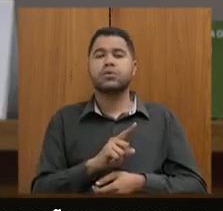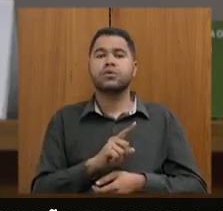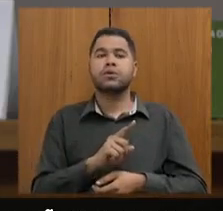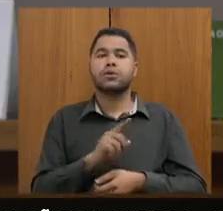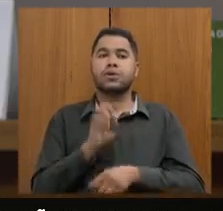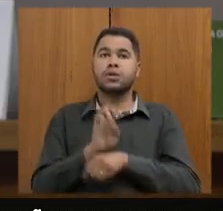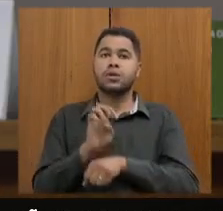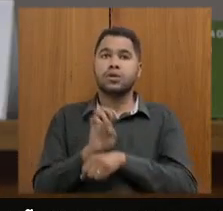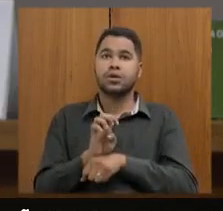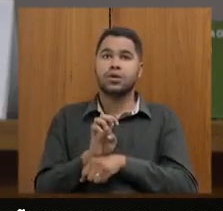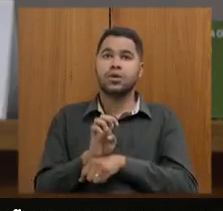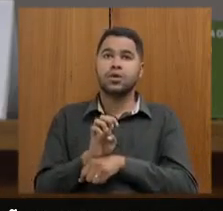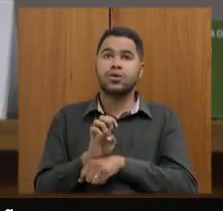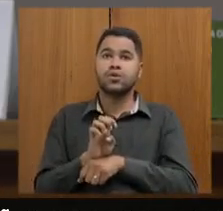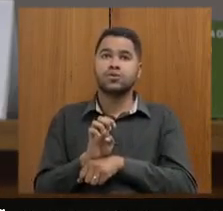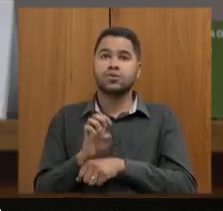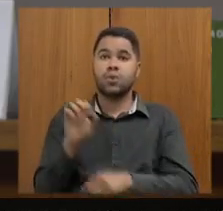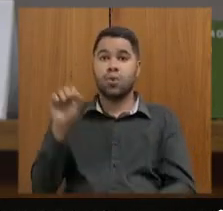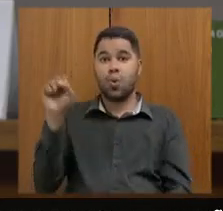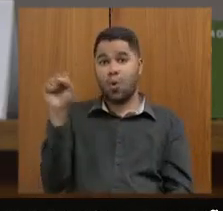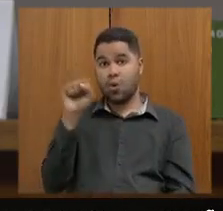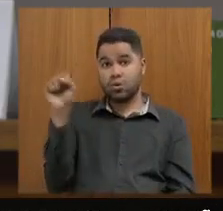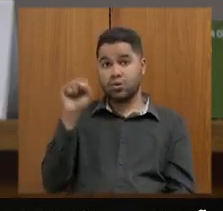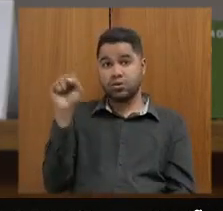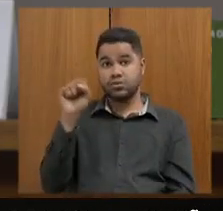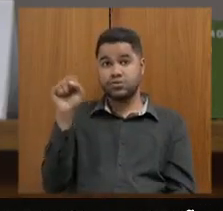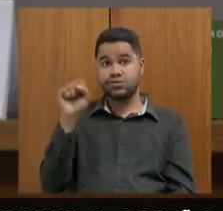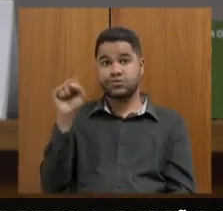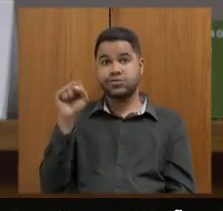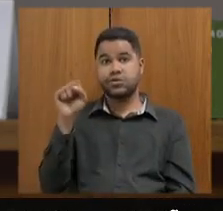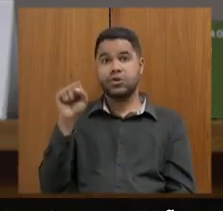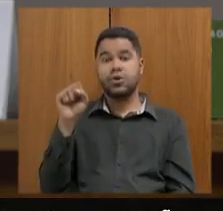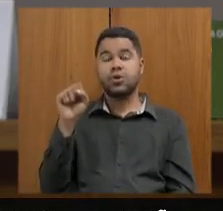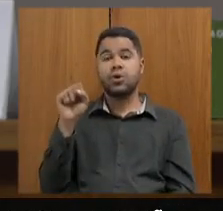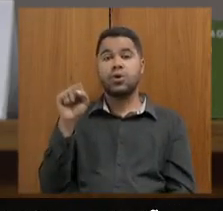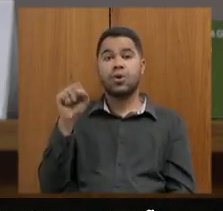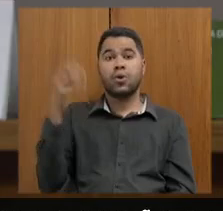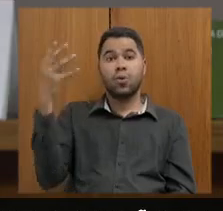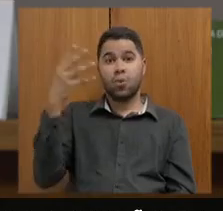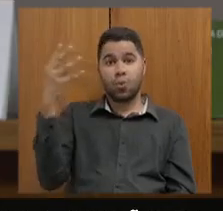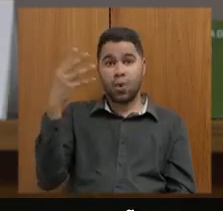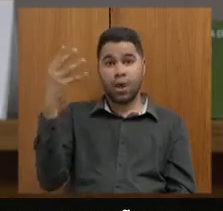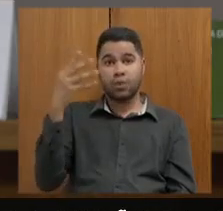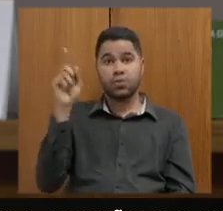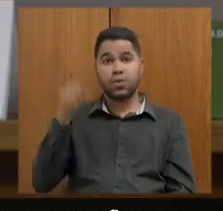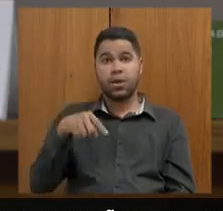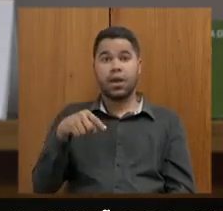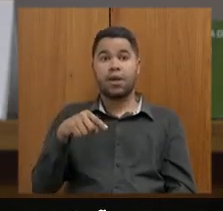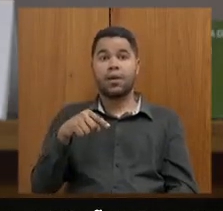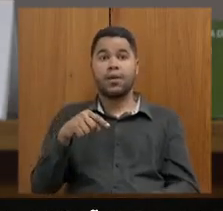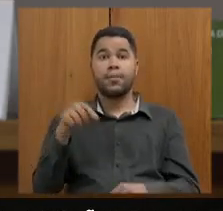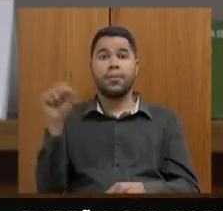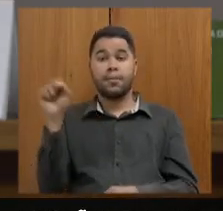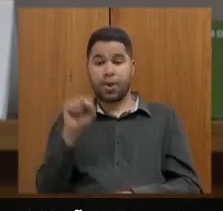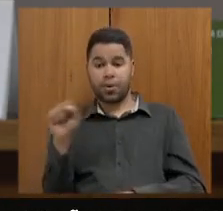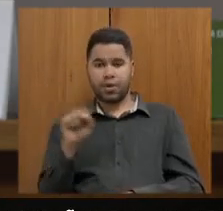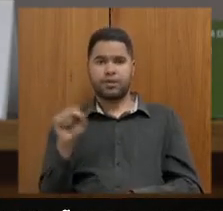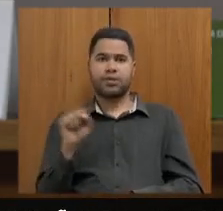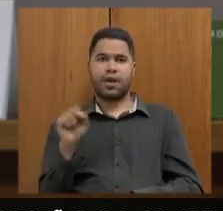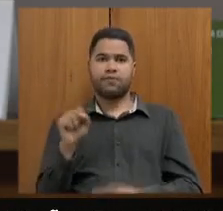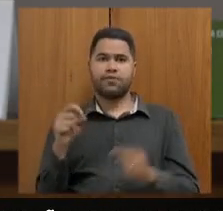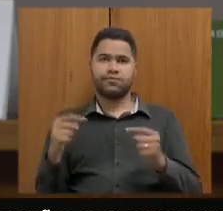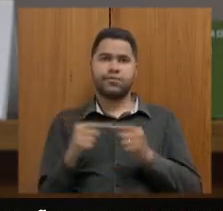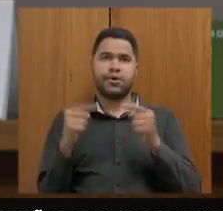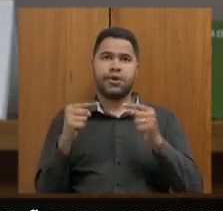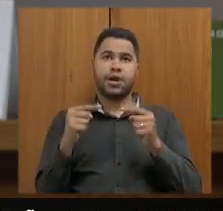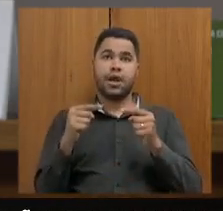de oitavo estado com a maior distorção de quarto estado com a maior distorção de idade séria para oitavo estado com a maior distorção de idade séria